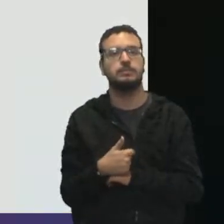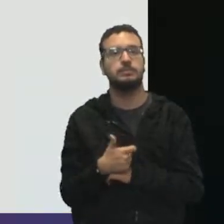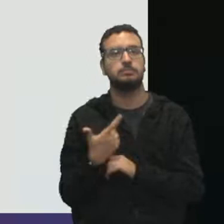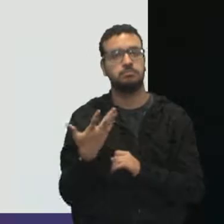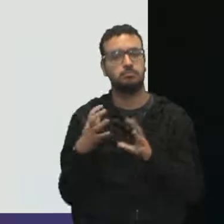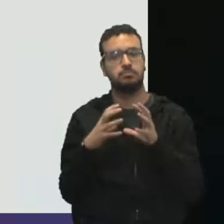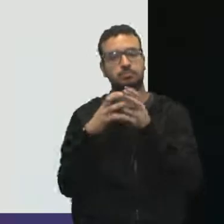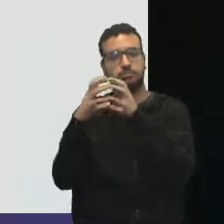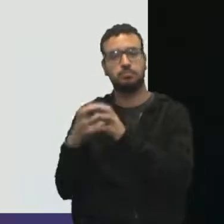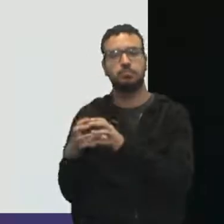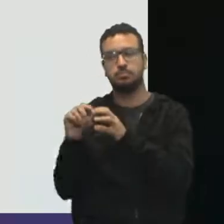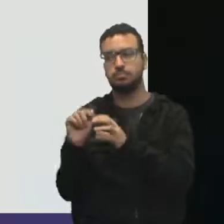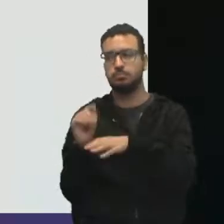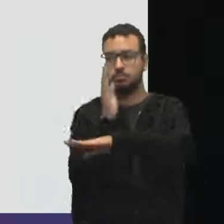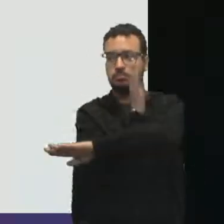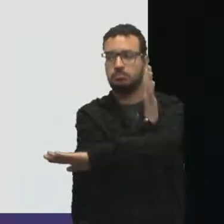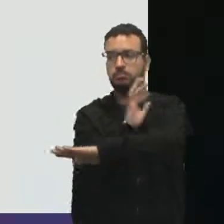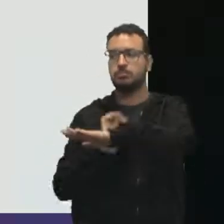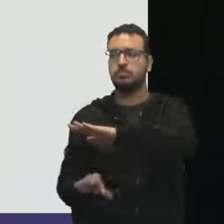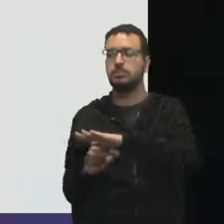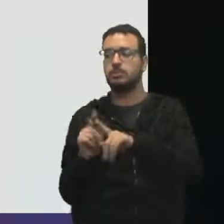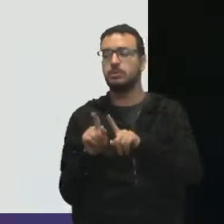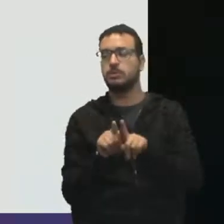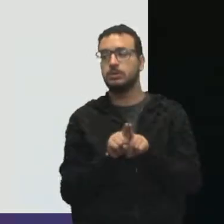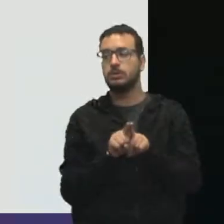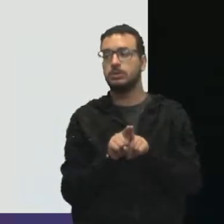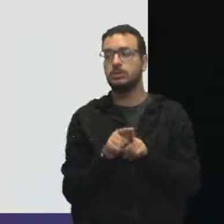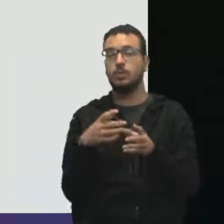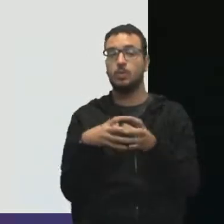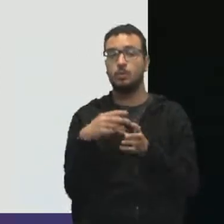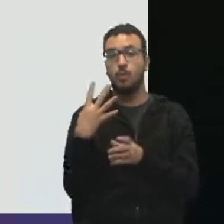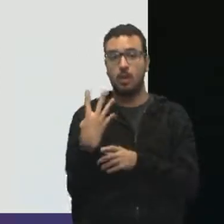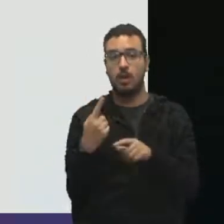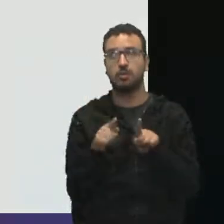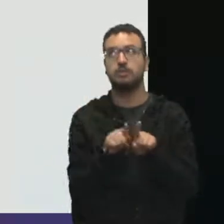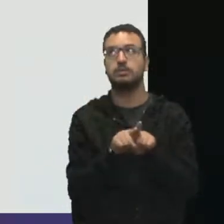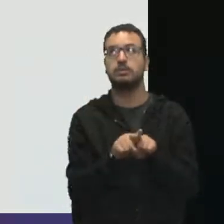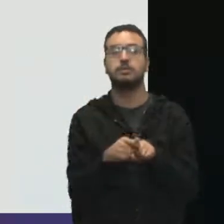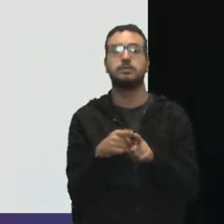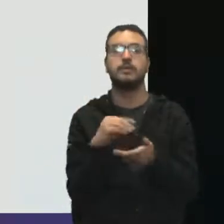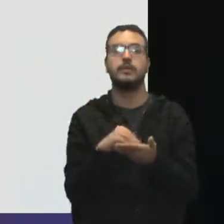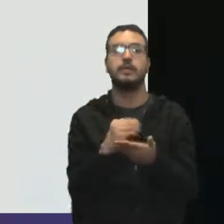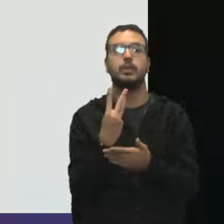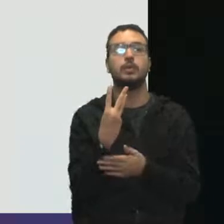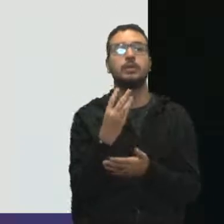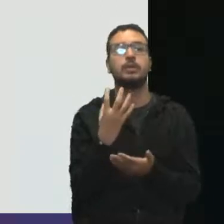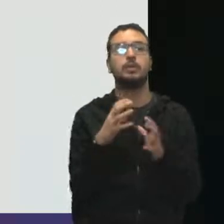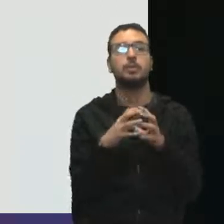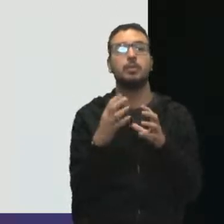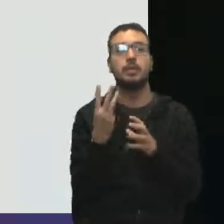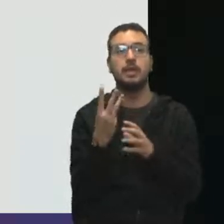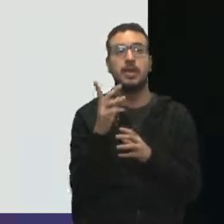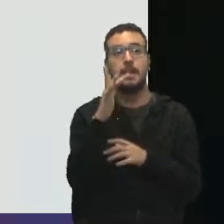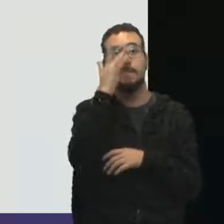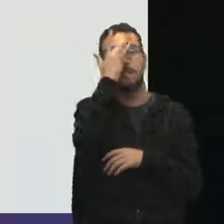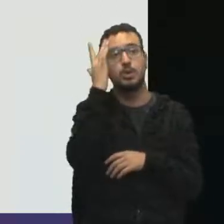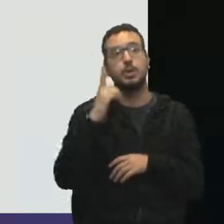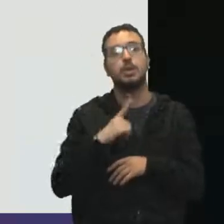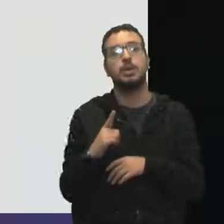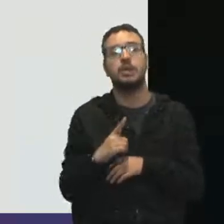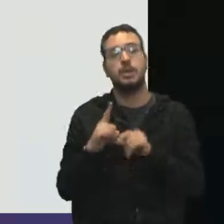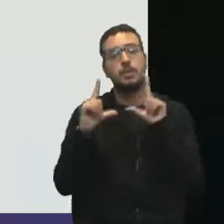pouco poder. Assim como o grupo 4 também faz parte desse quadrante. E ficou faltando o grupo 3, que são aquelas pessoas